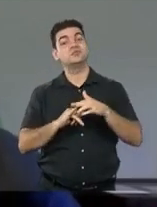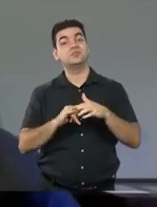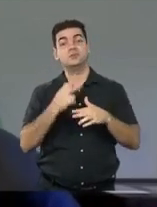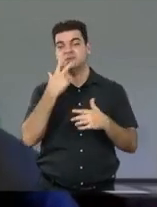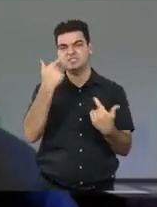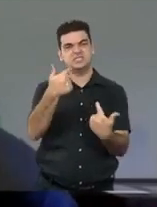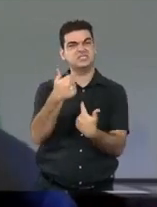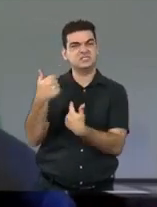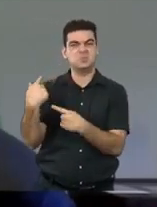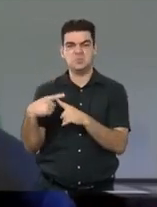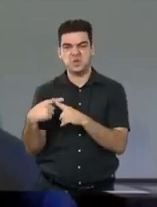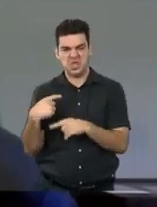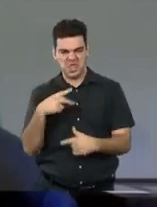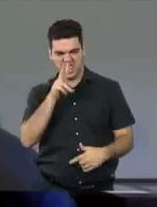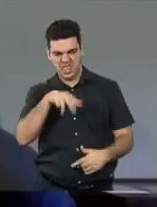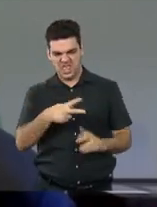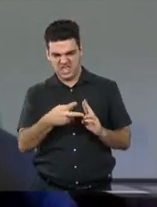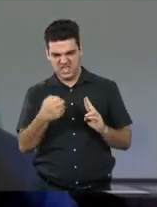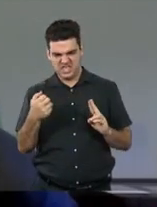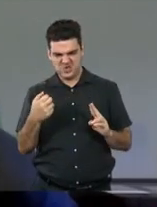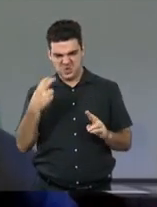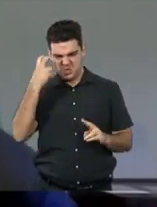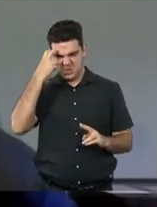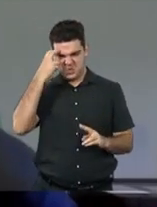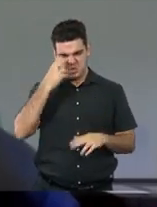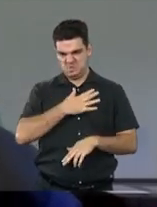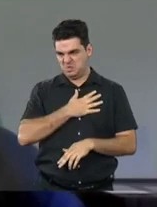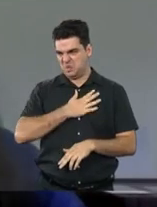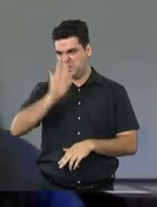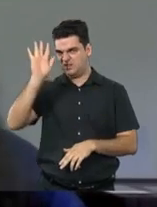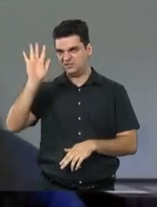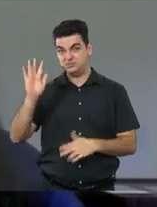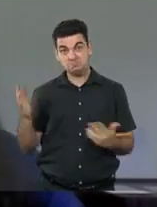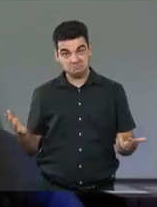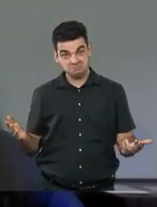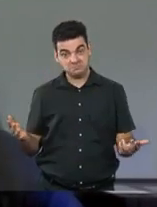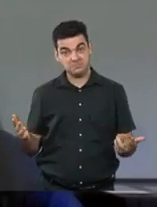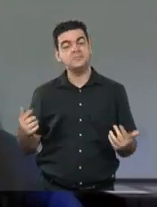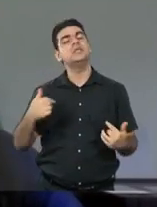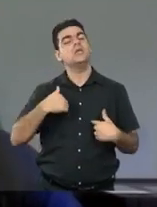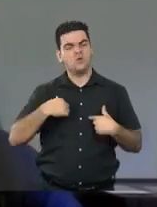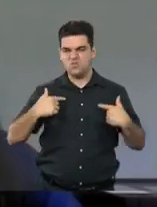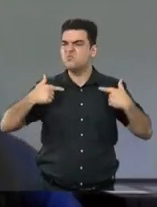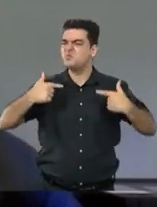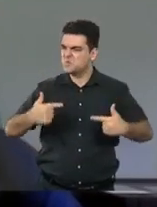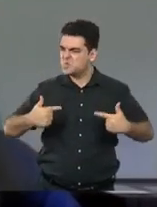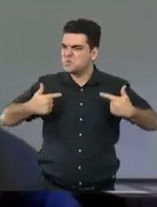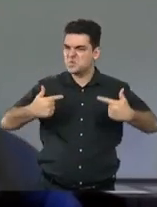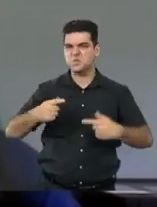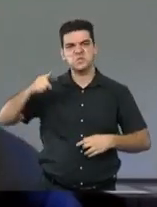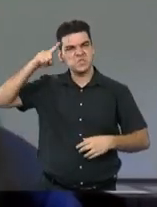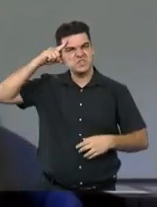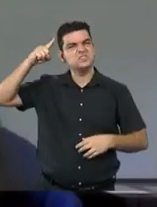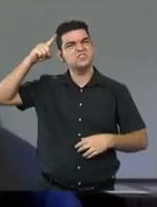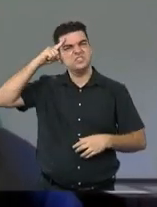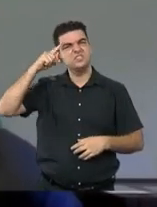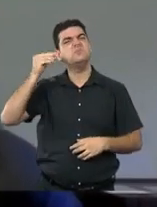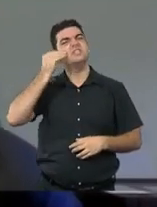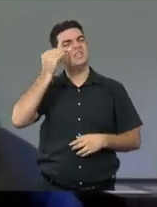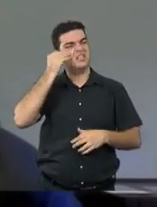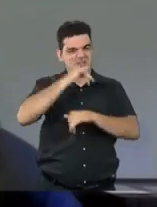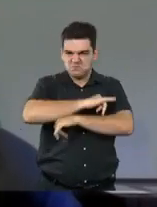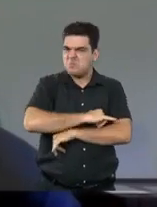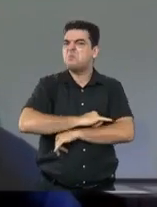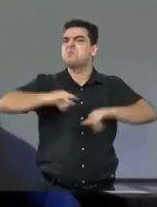reconhece as diferenças culturais, que não reconhece a nossa origem. E eu vivo lutando contra isso todos os dias. E lembrar, e para não